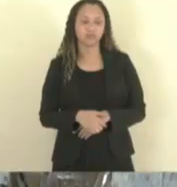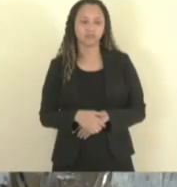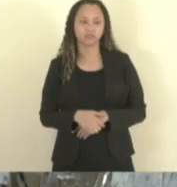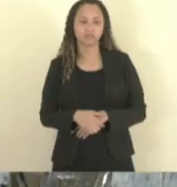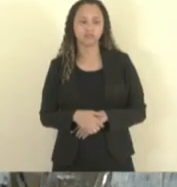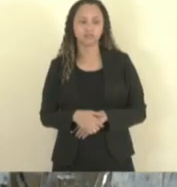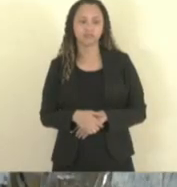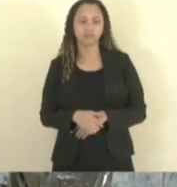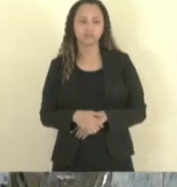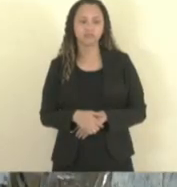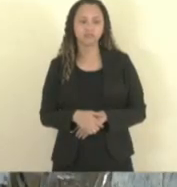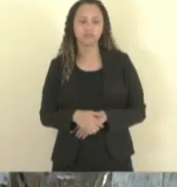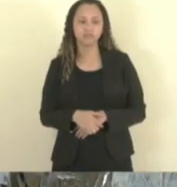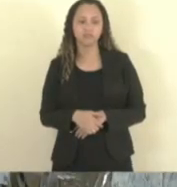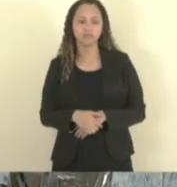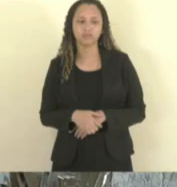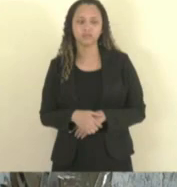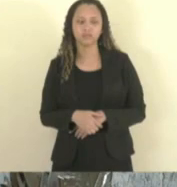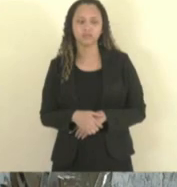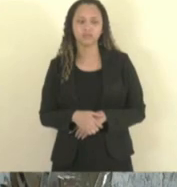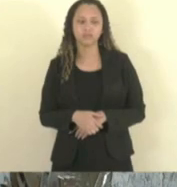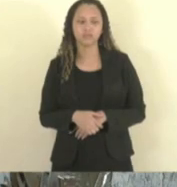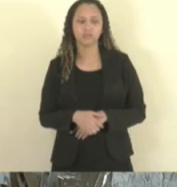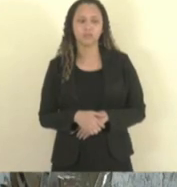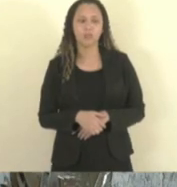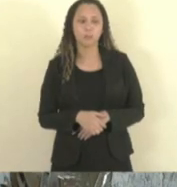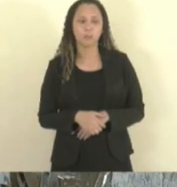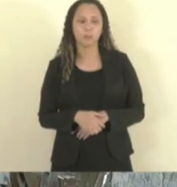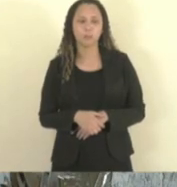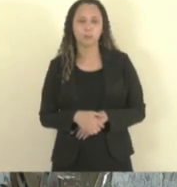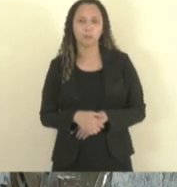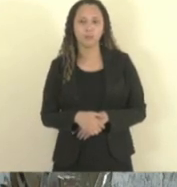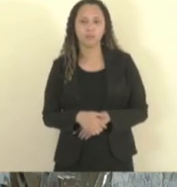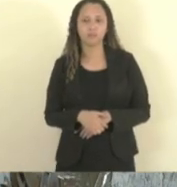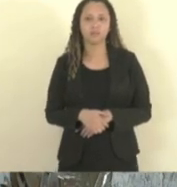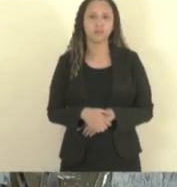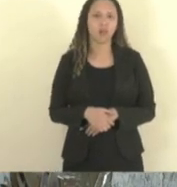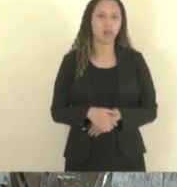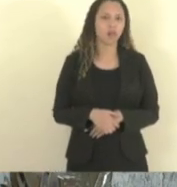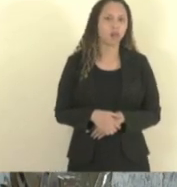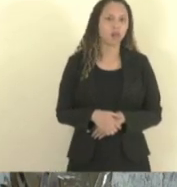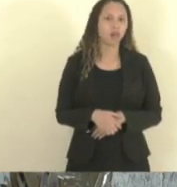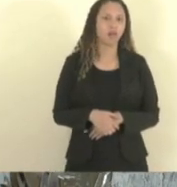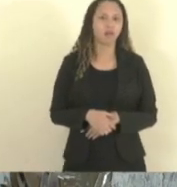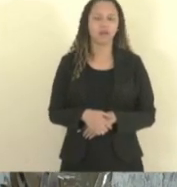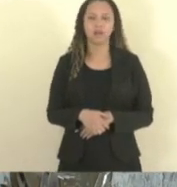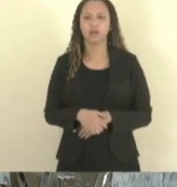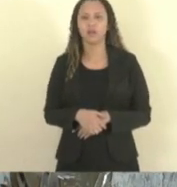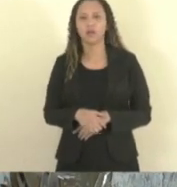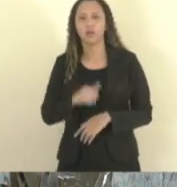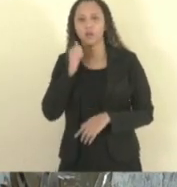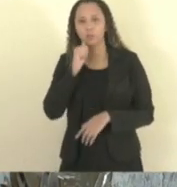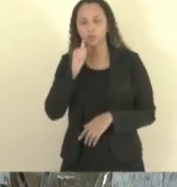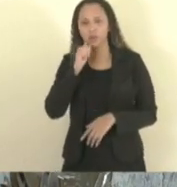Quem... A Heloísa... Está com a palavra, Heloísa. Seja bem-vinda na Comissão de Educação.